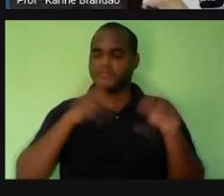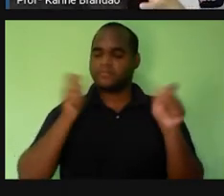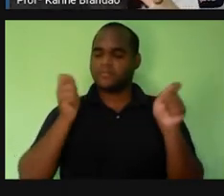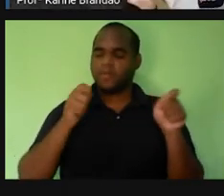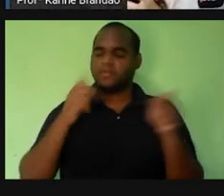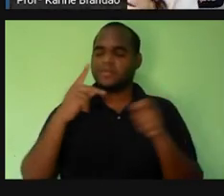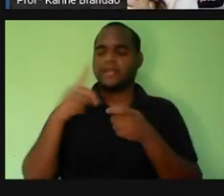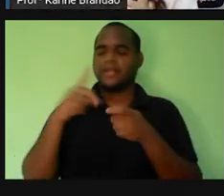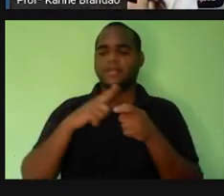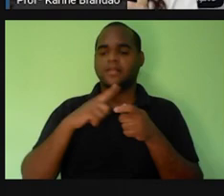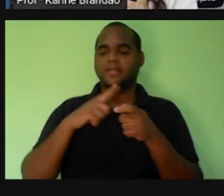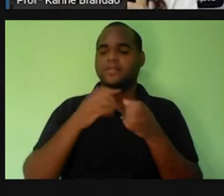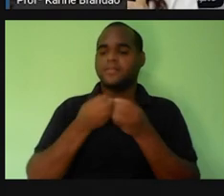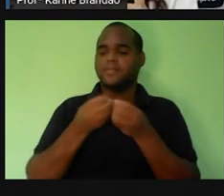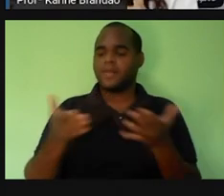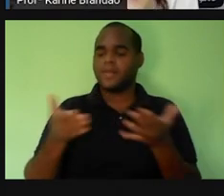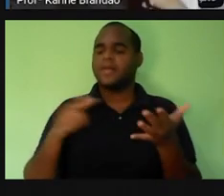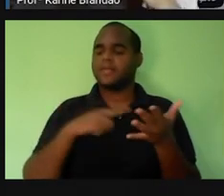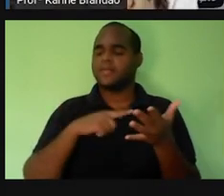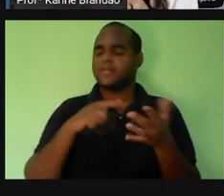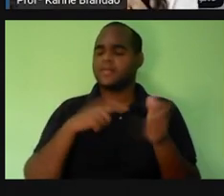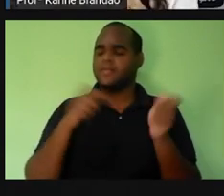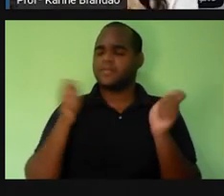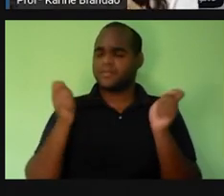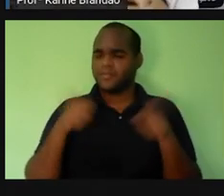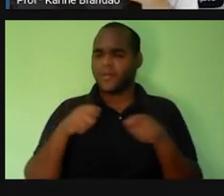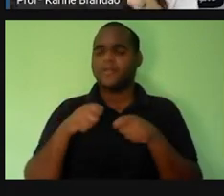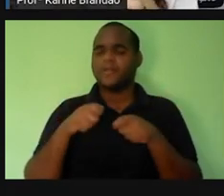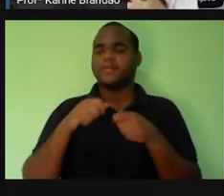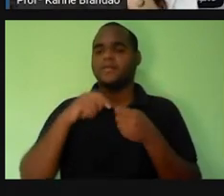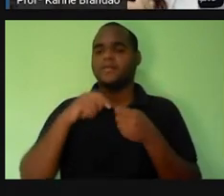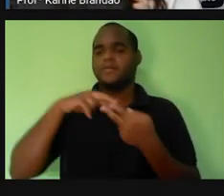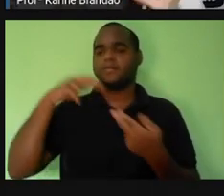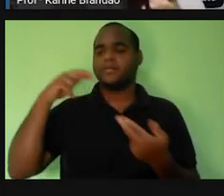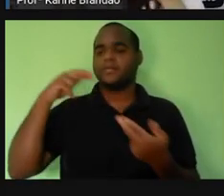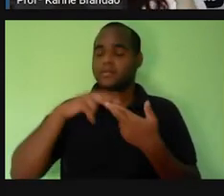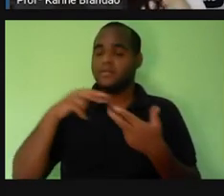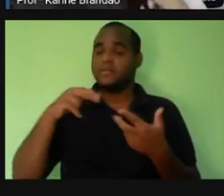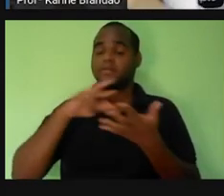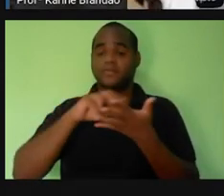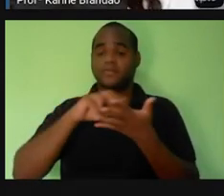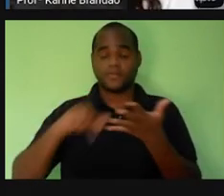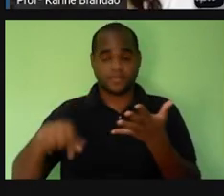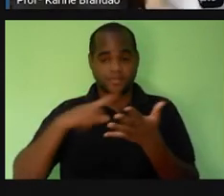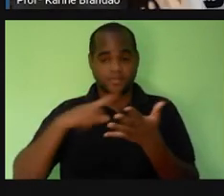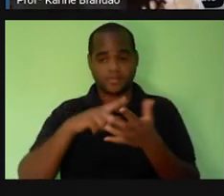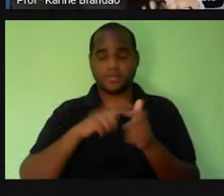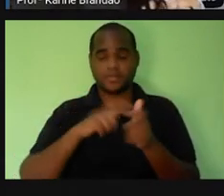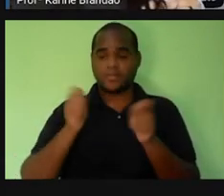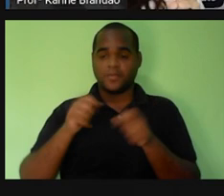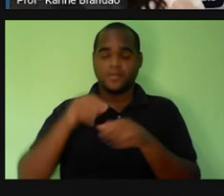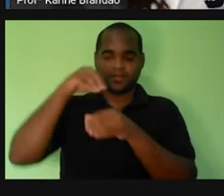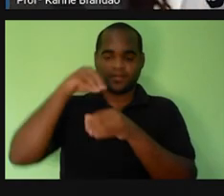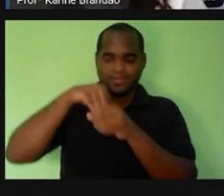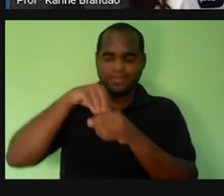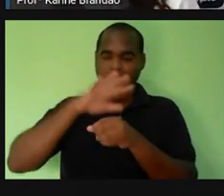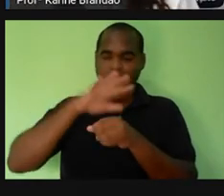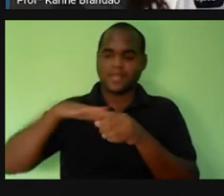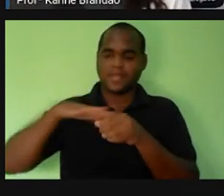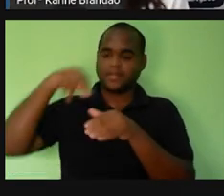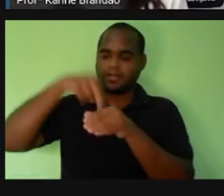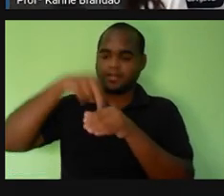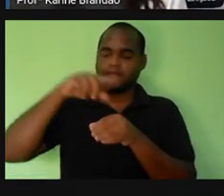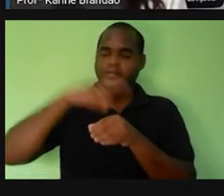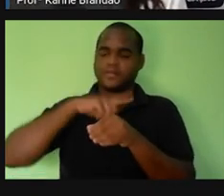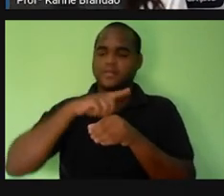compartimentalização, né? Desse DNA, esse material genético, ele vai estar guardadinho dentro desse núcleo. E aí,